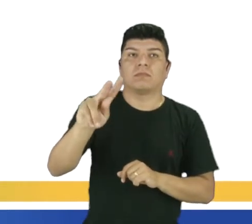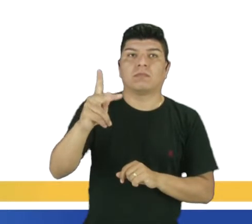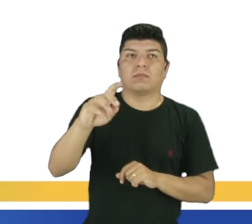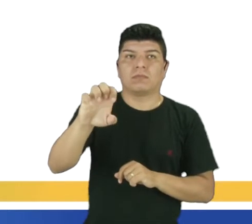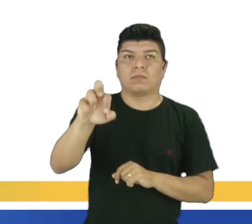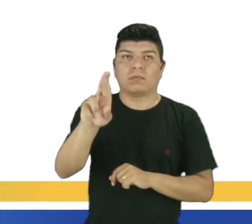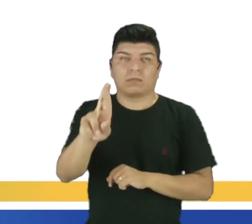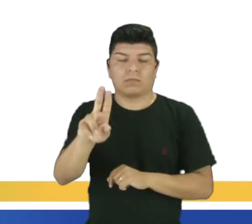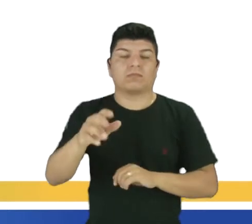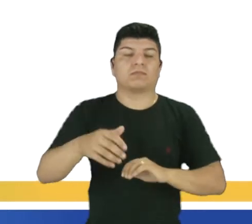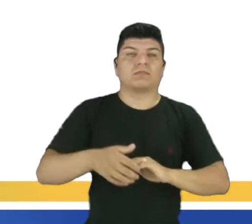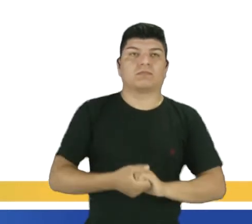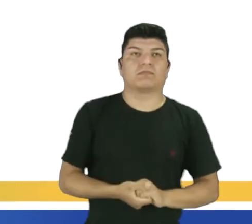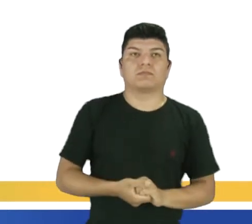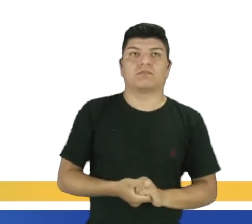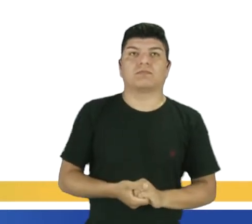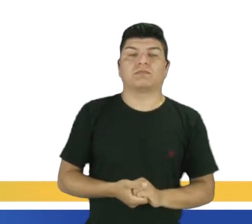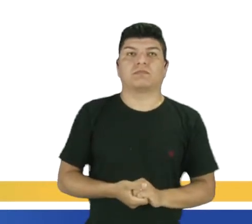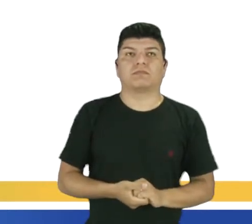português.